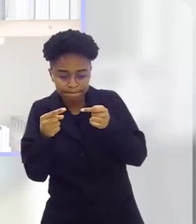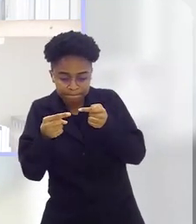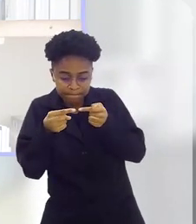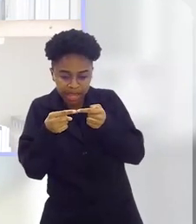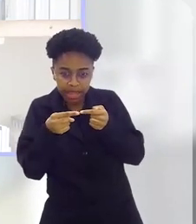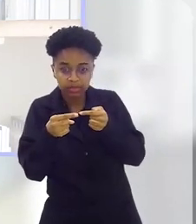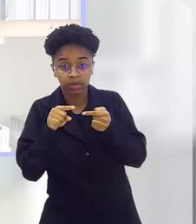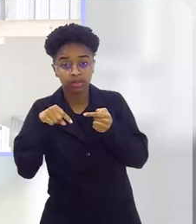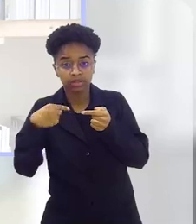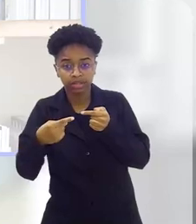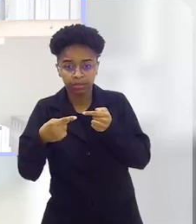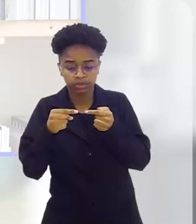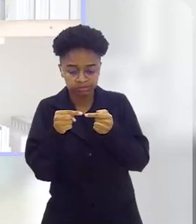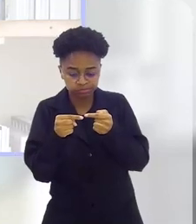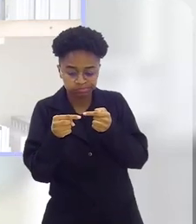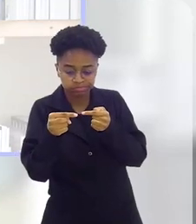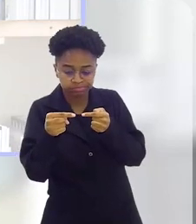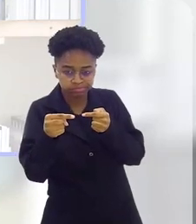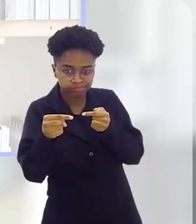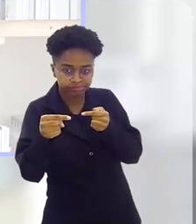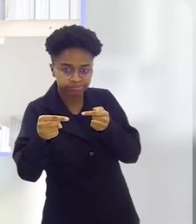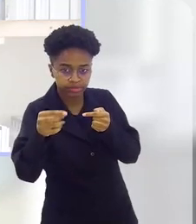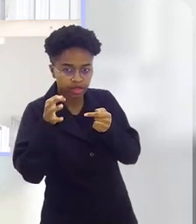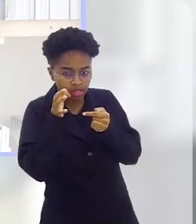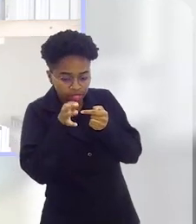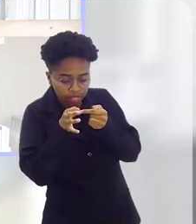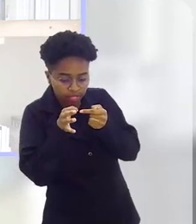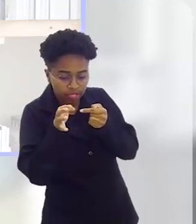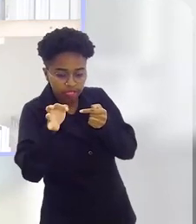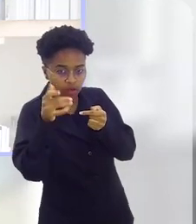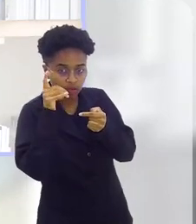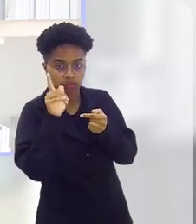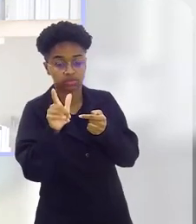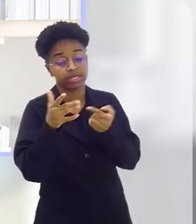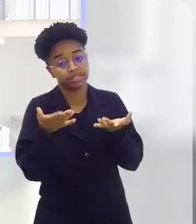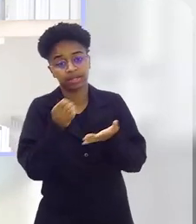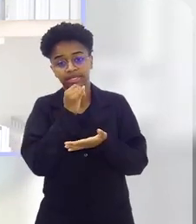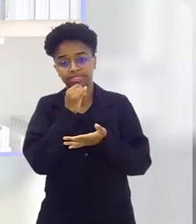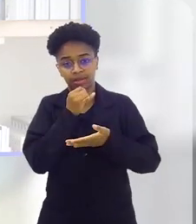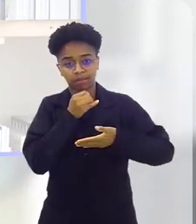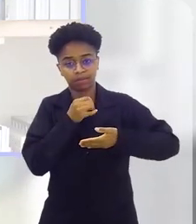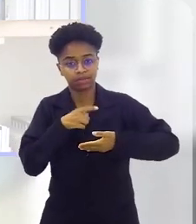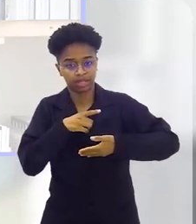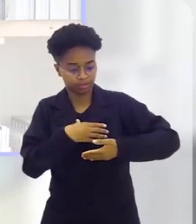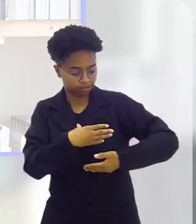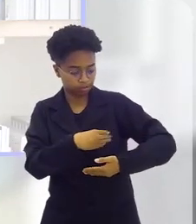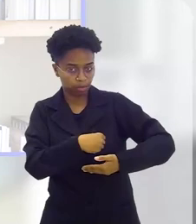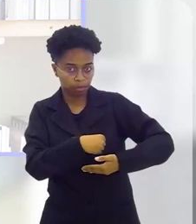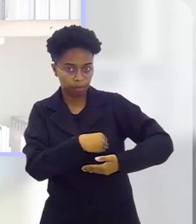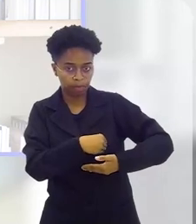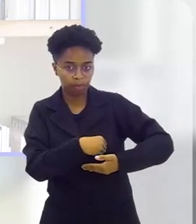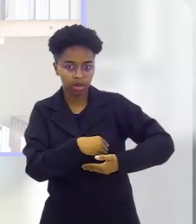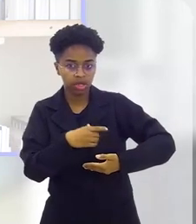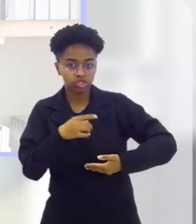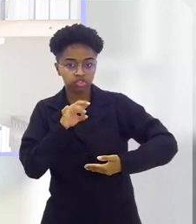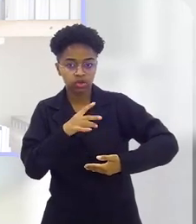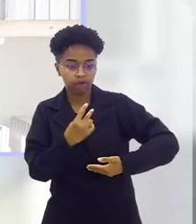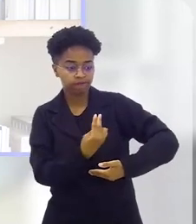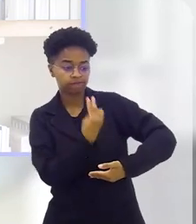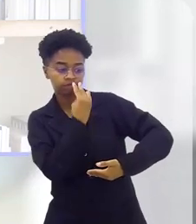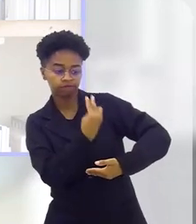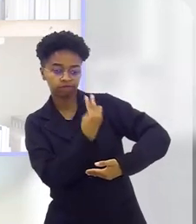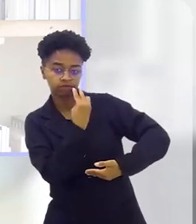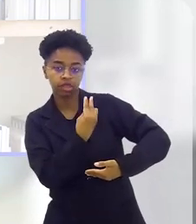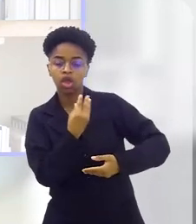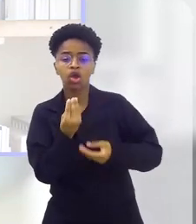pertinho. Aí vai, depois, essa distância vai aumentando. Então, quando ele está lá sendo amamentado, né, pela mãe, a visão dele